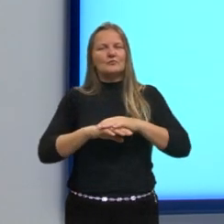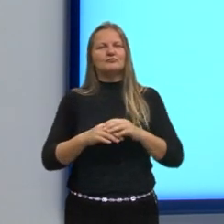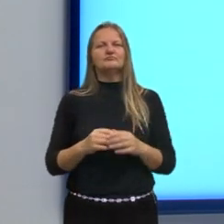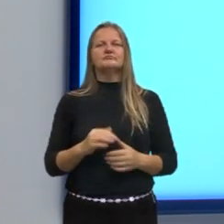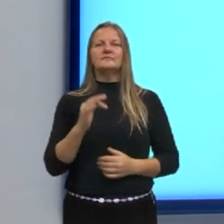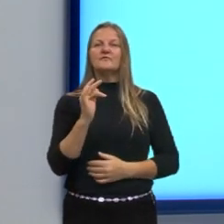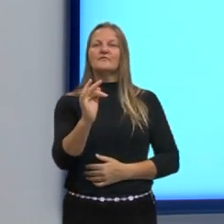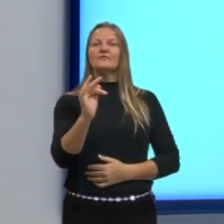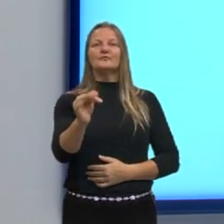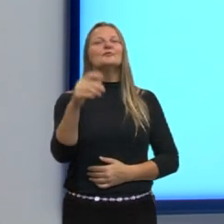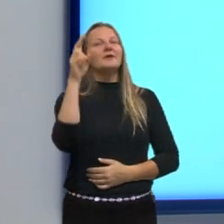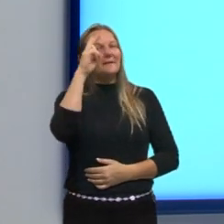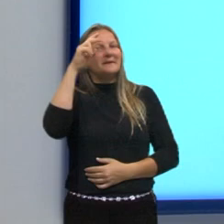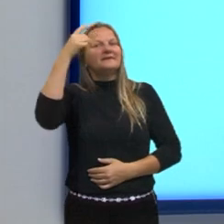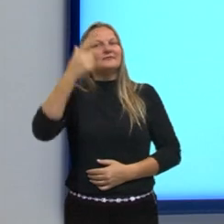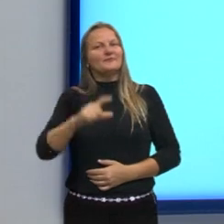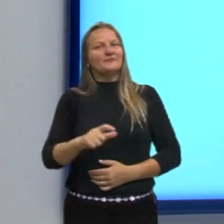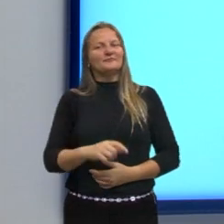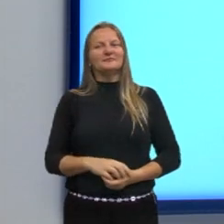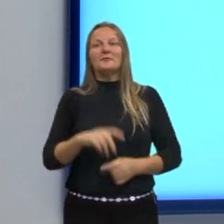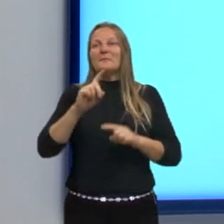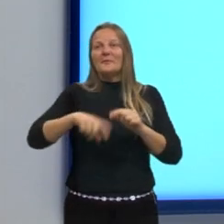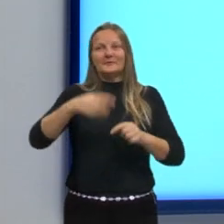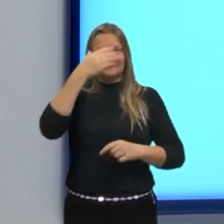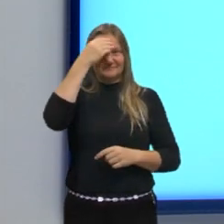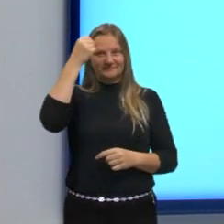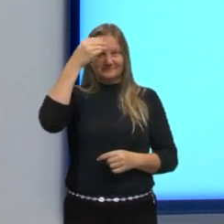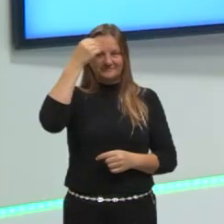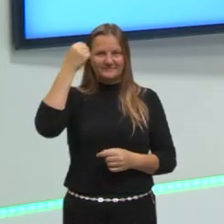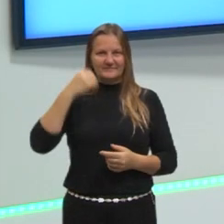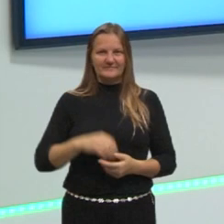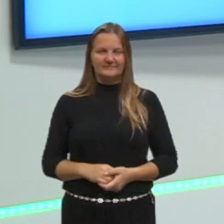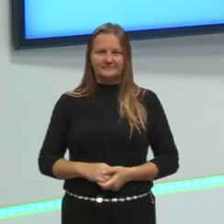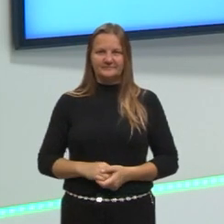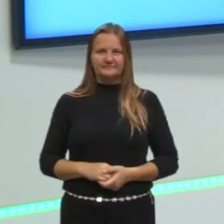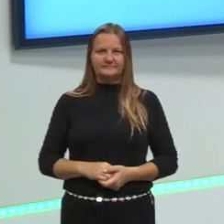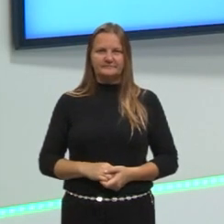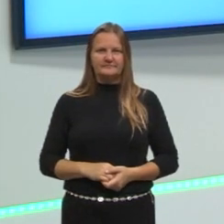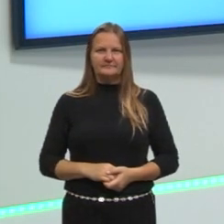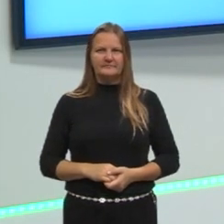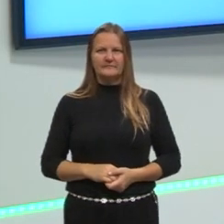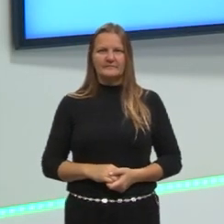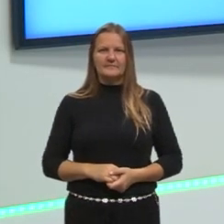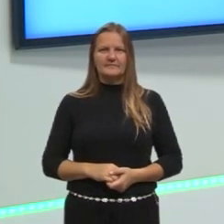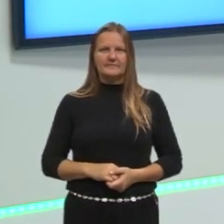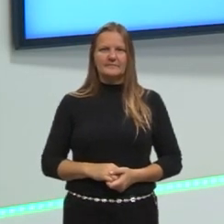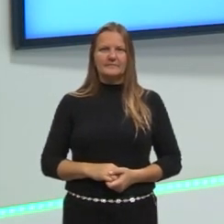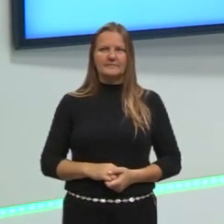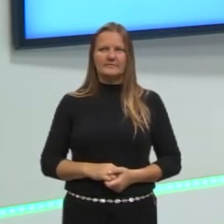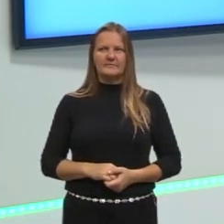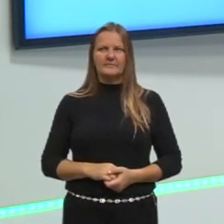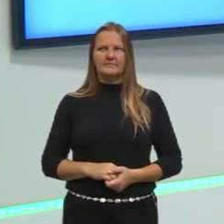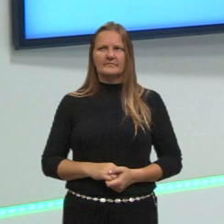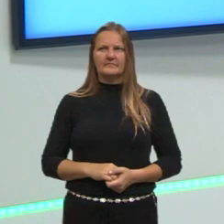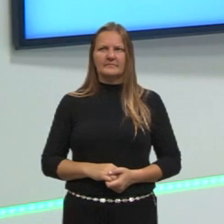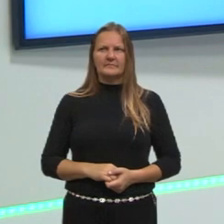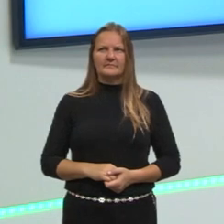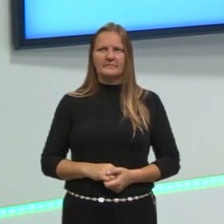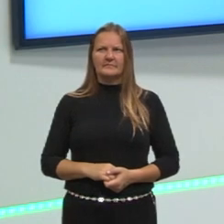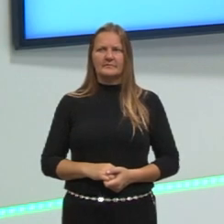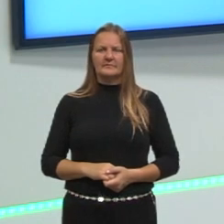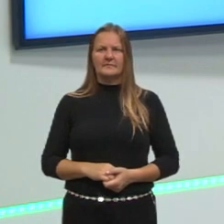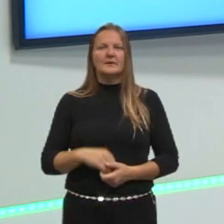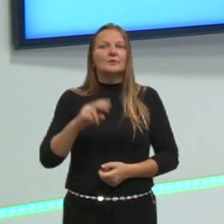prazo. Se não, é aquela velha situação, que tu vai ter que estar estudando, tu nunca vai aprender a história,